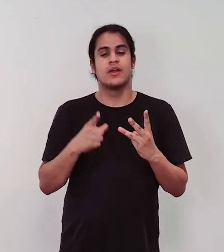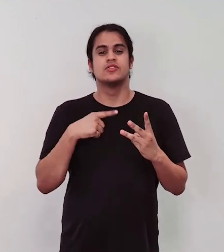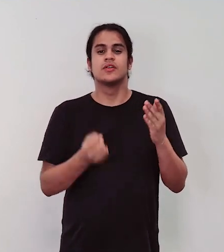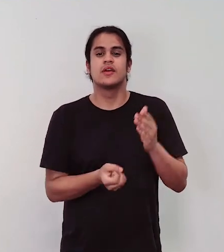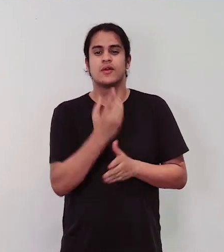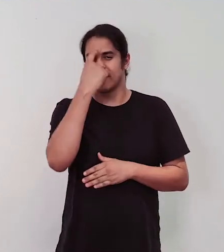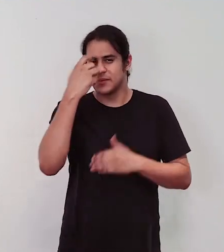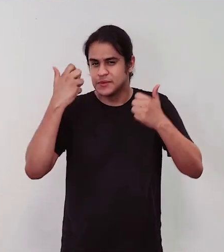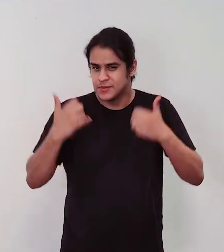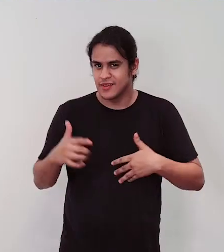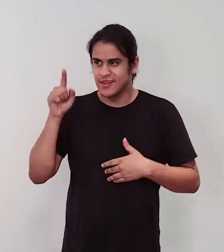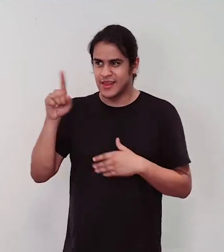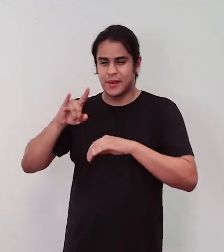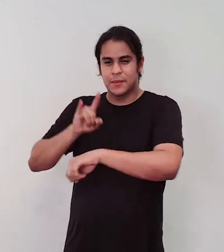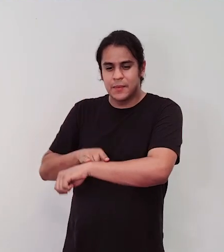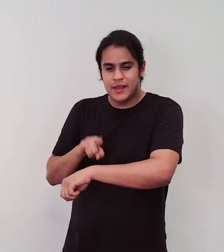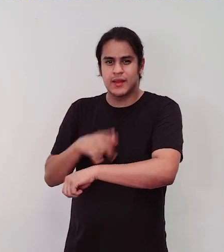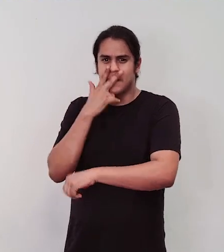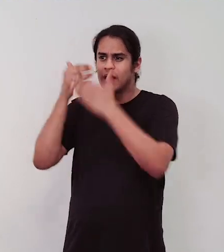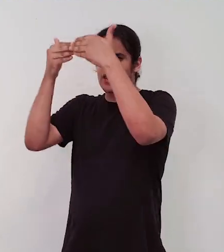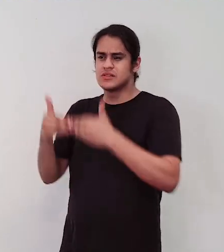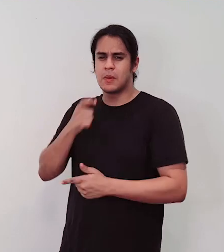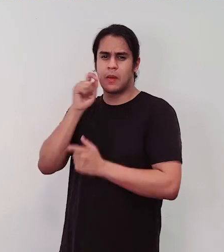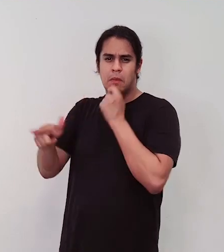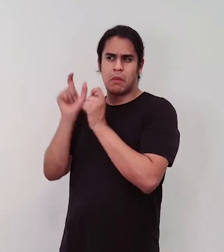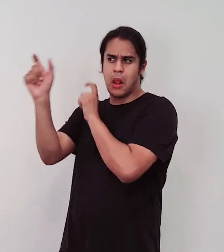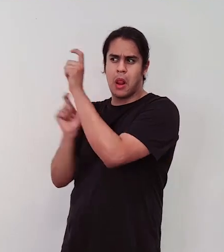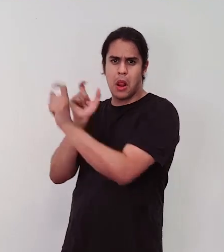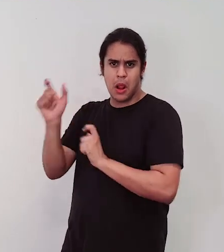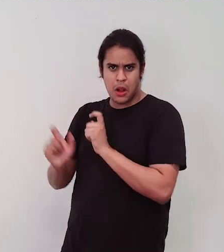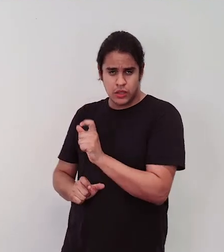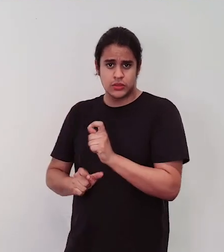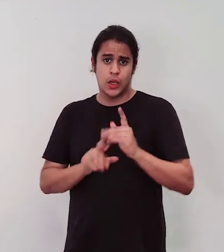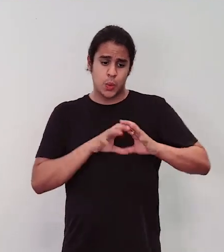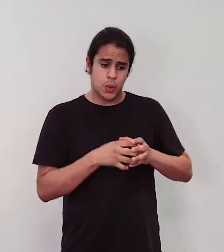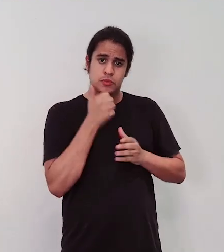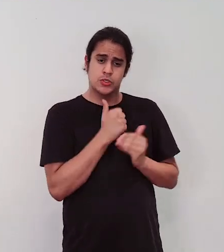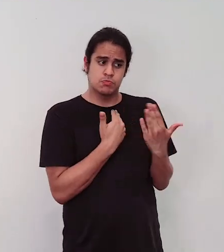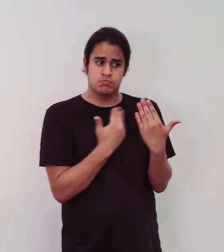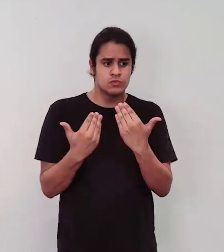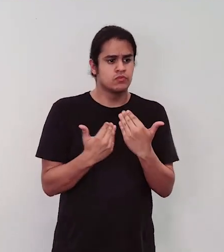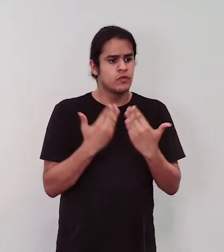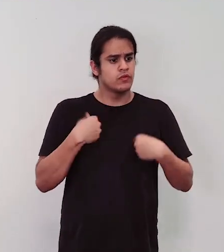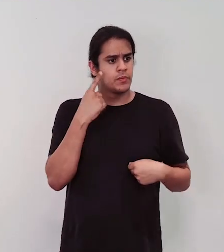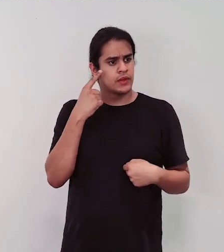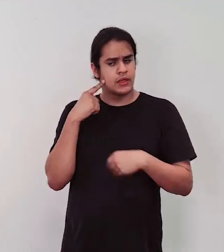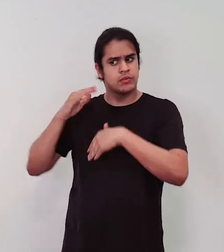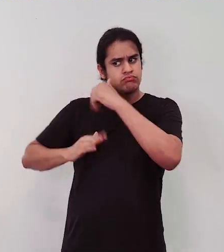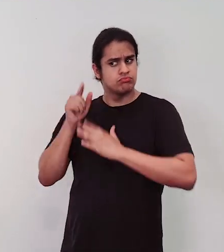aquelas portas do banheiro que estavam como um mural de ofensa entre as meninas, a gente, em um grupo de meninas, decidiu fazer uma intervenção nessas portas